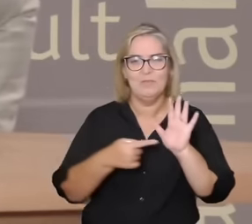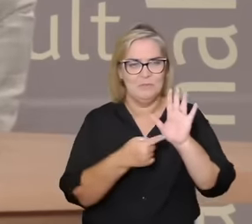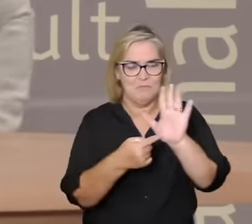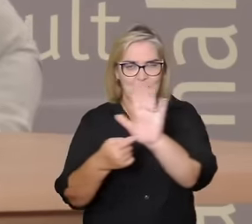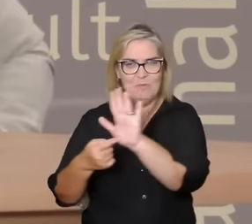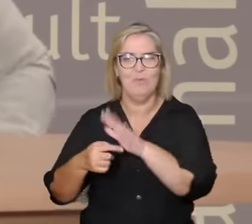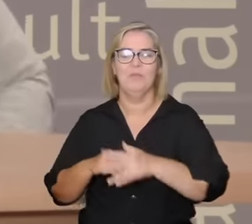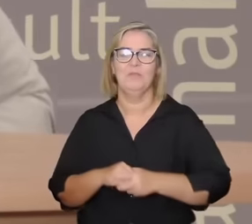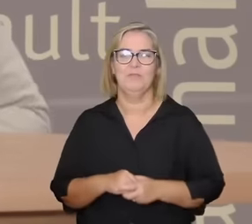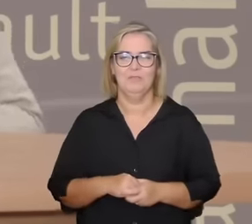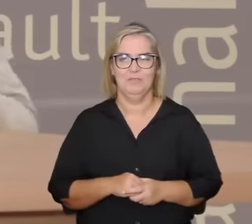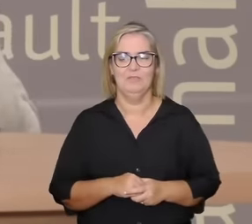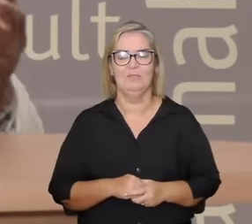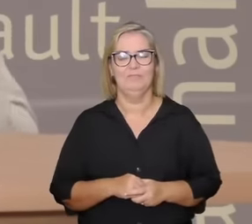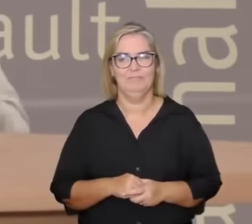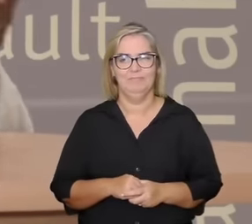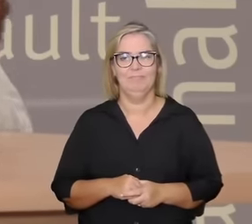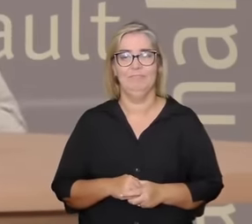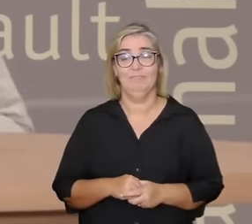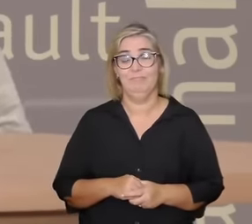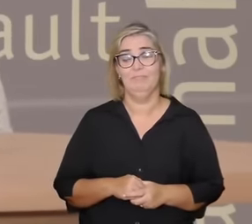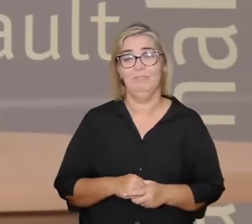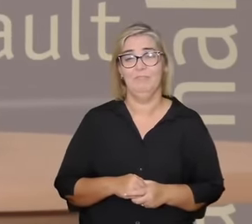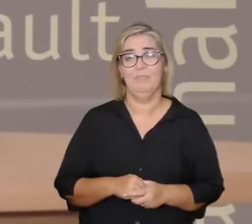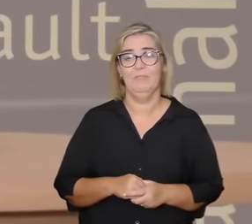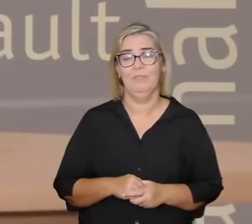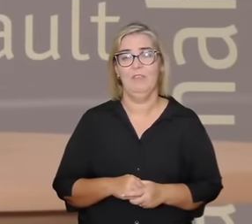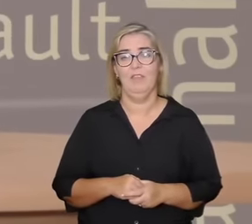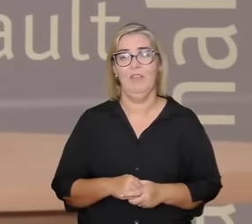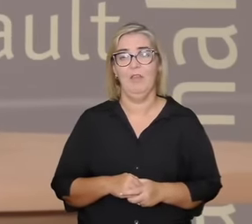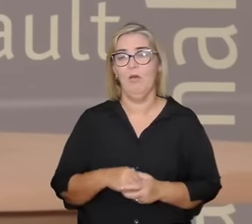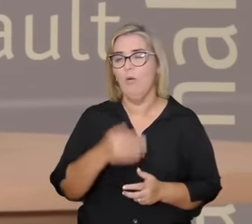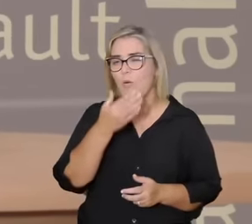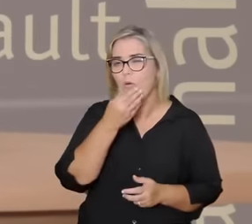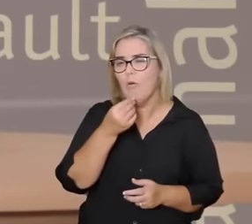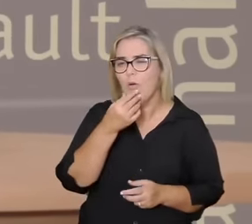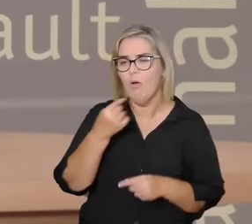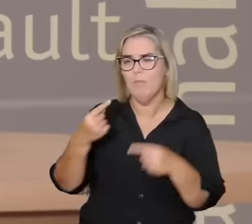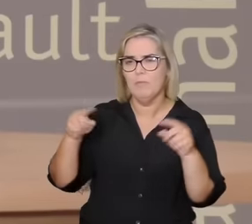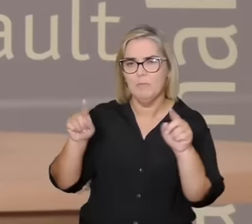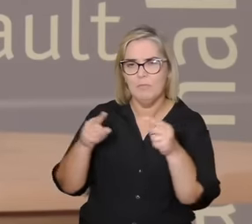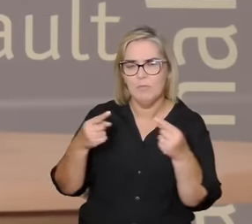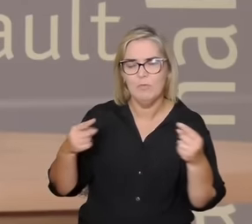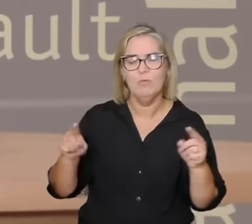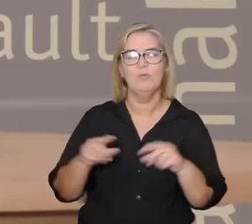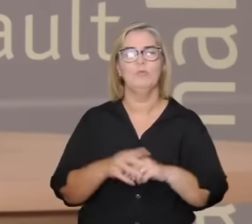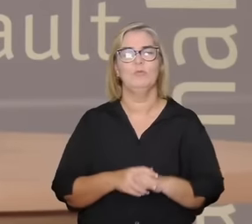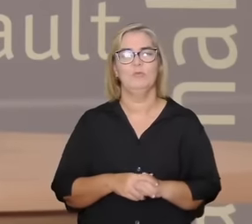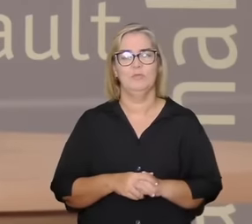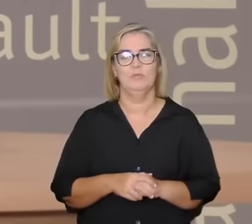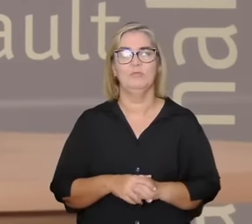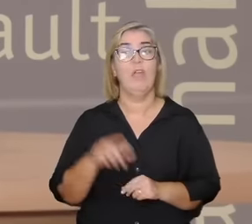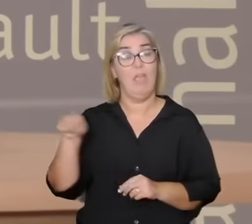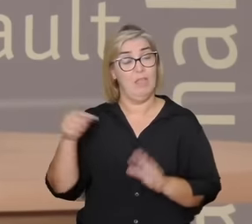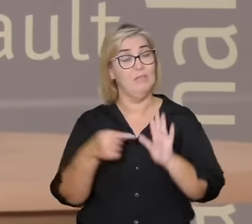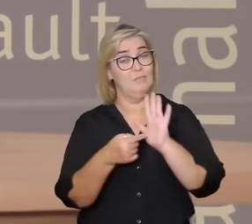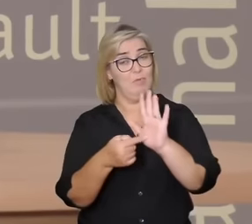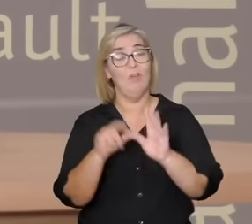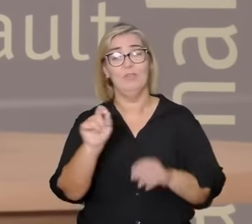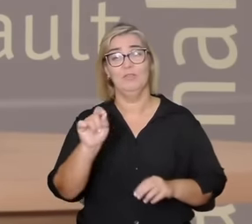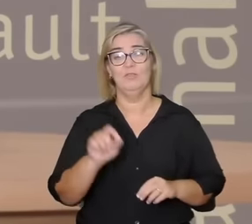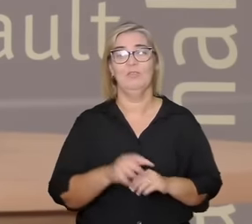o arthur musicista crítico musical o que eles trazem que